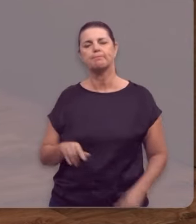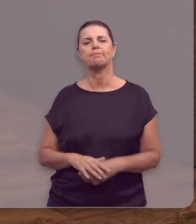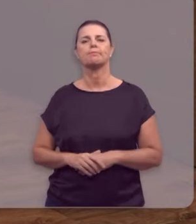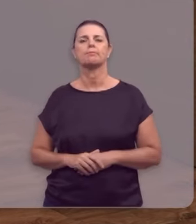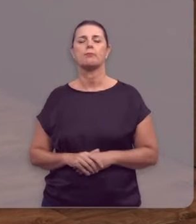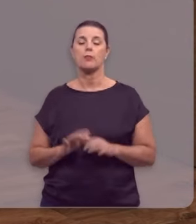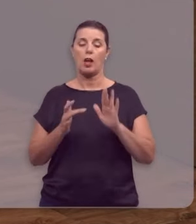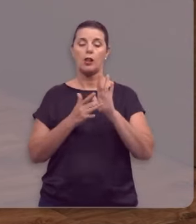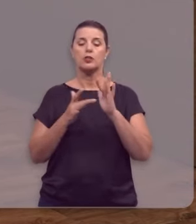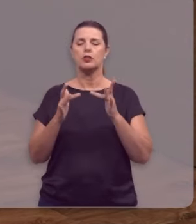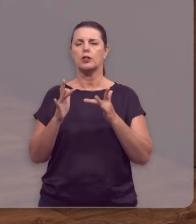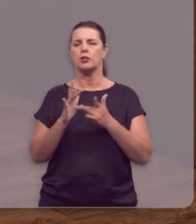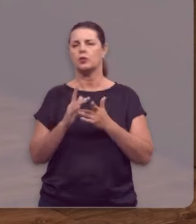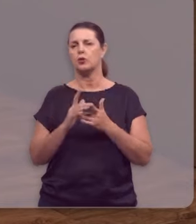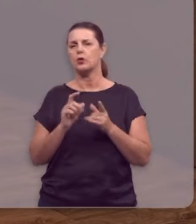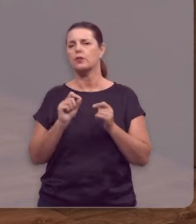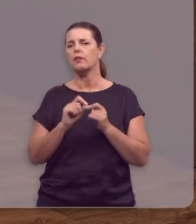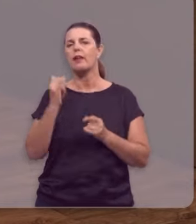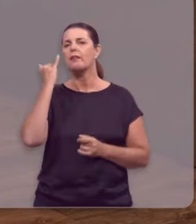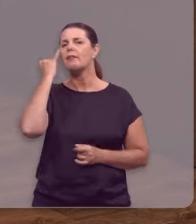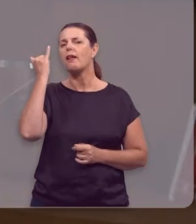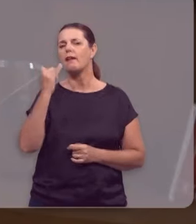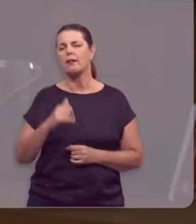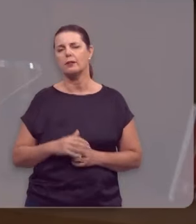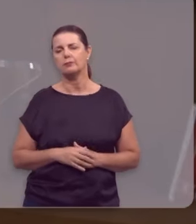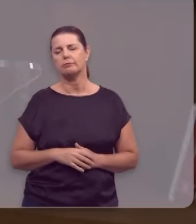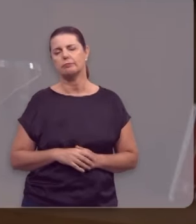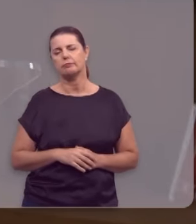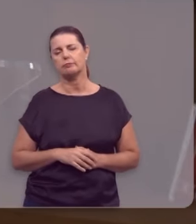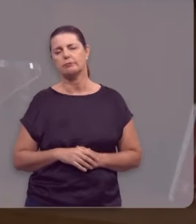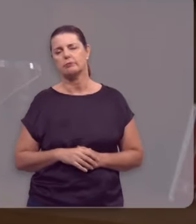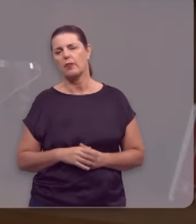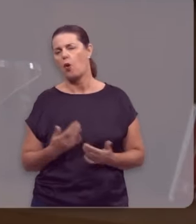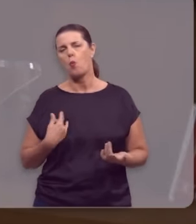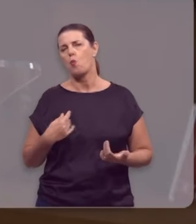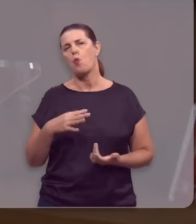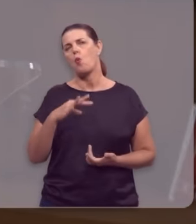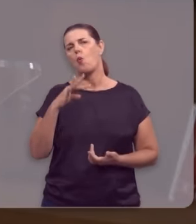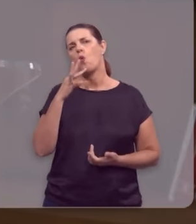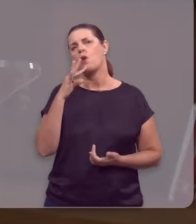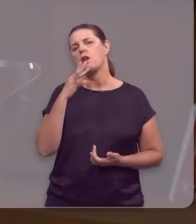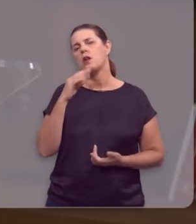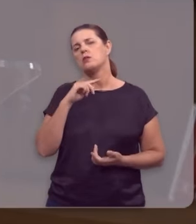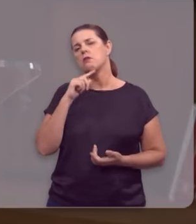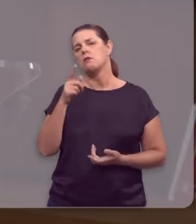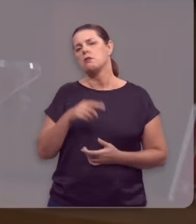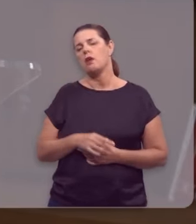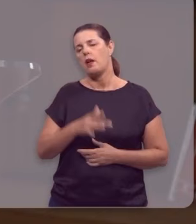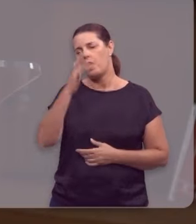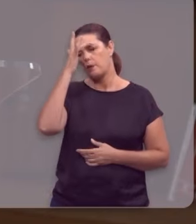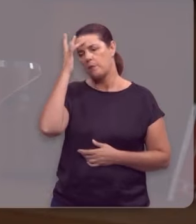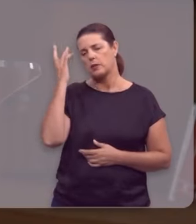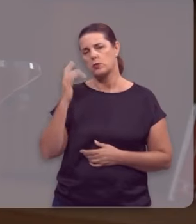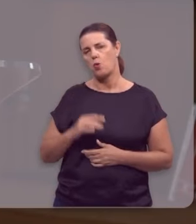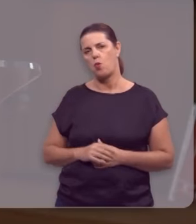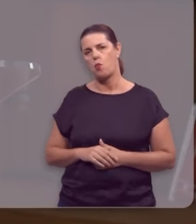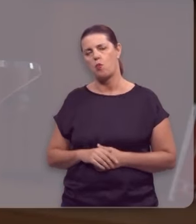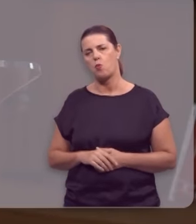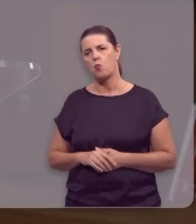Jesus cria um caso hipotético aqui. E eu não conheço nenhum caso de alguém